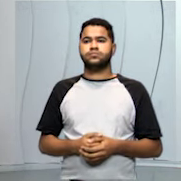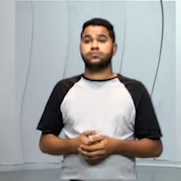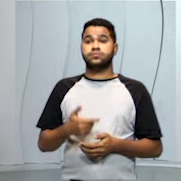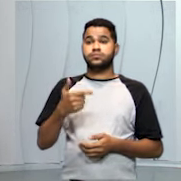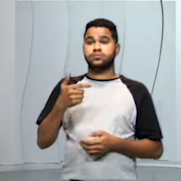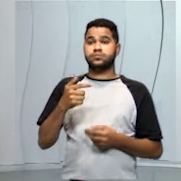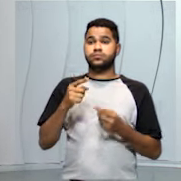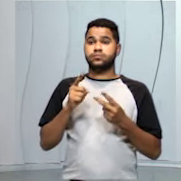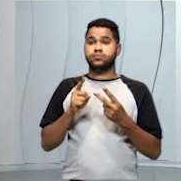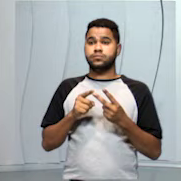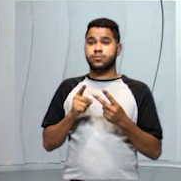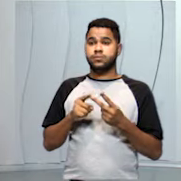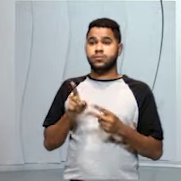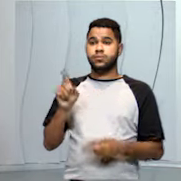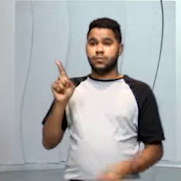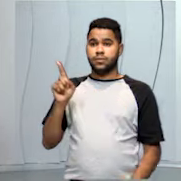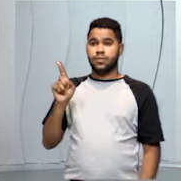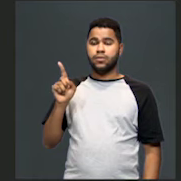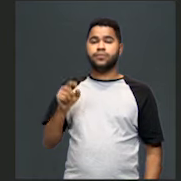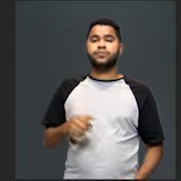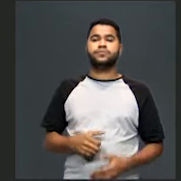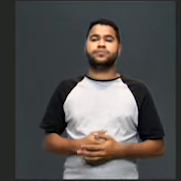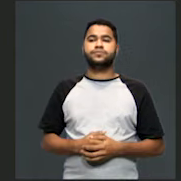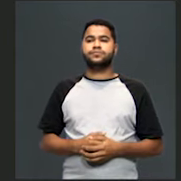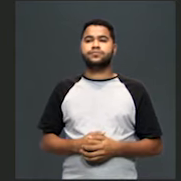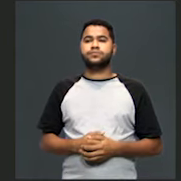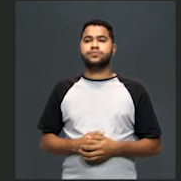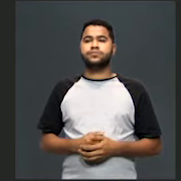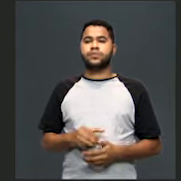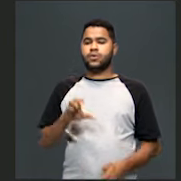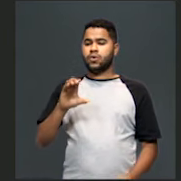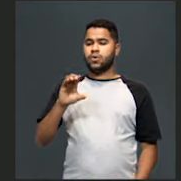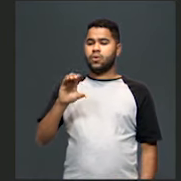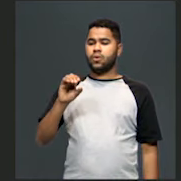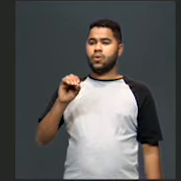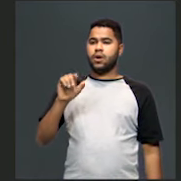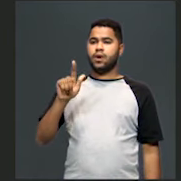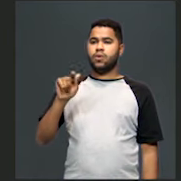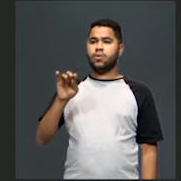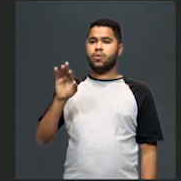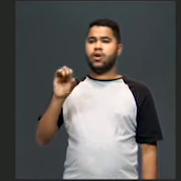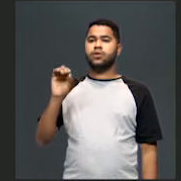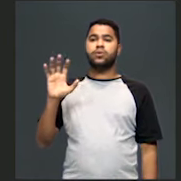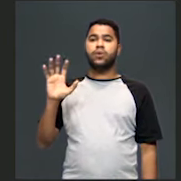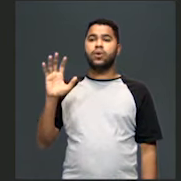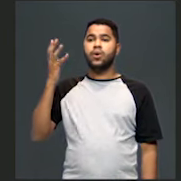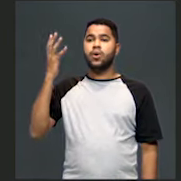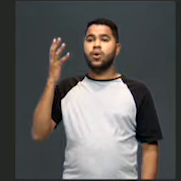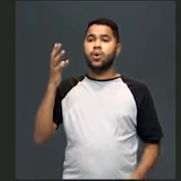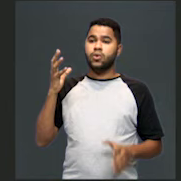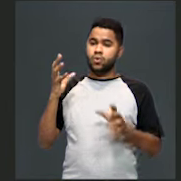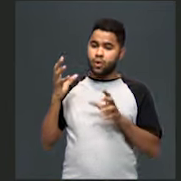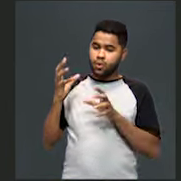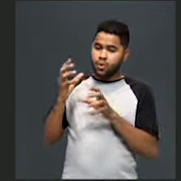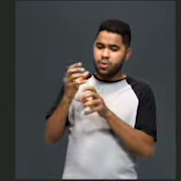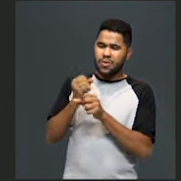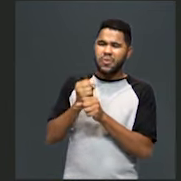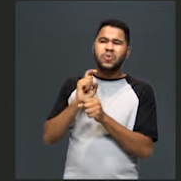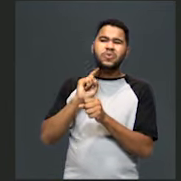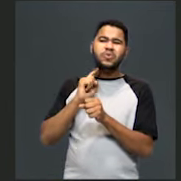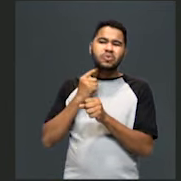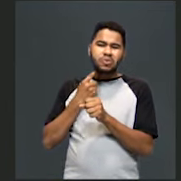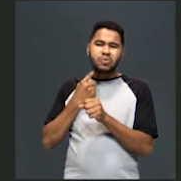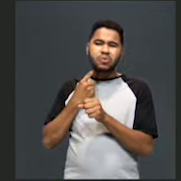coagulação e a floculação. Na coagulação ocorre o fenômeno do agrupamento das impurezas